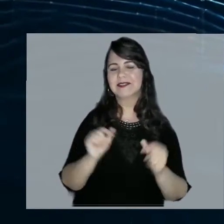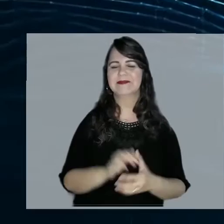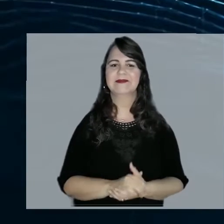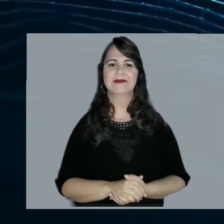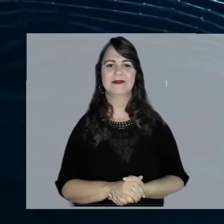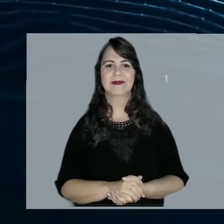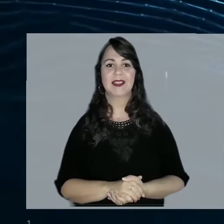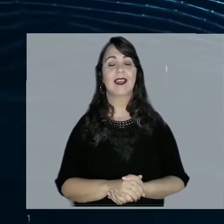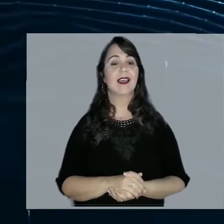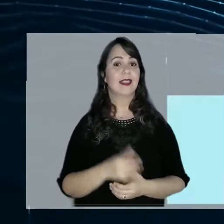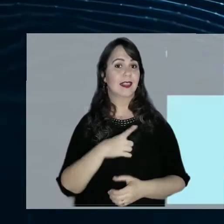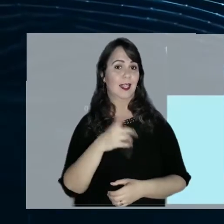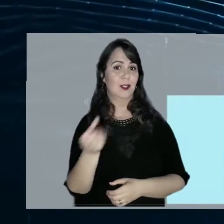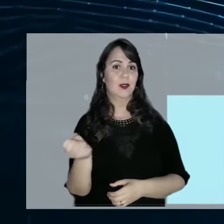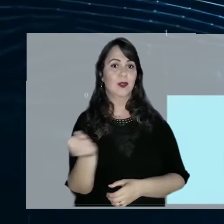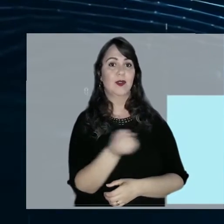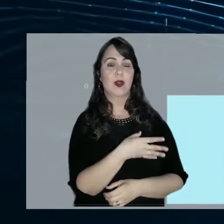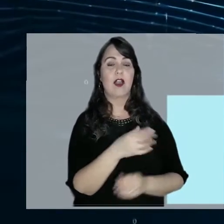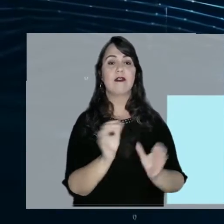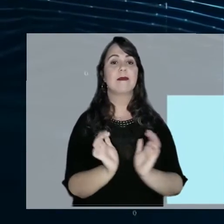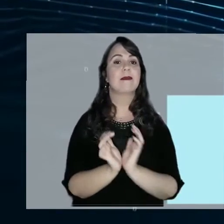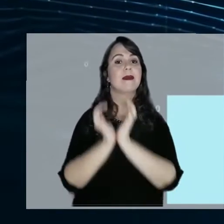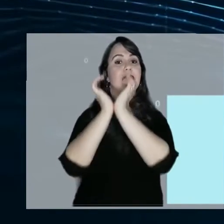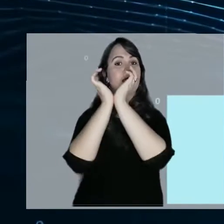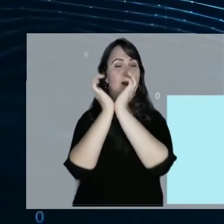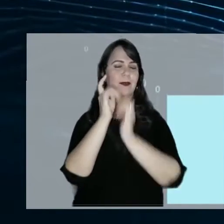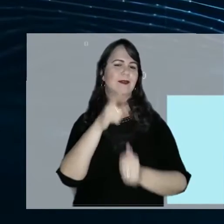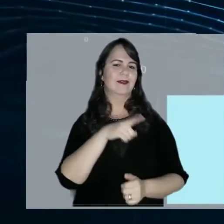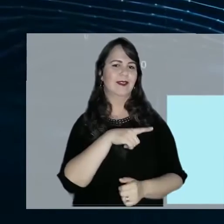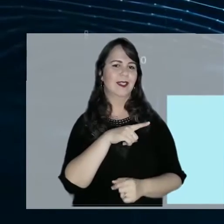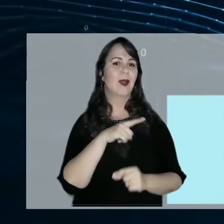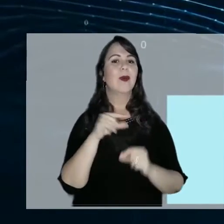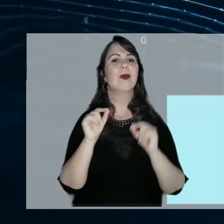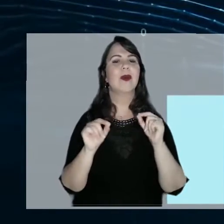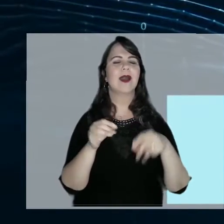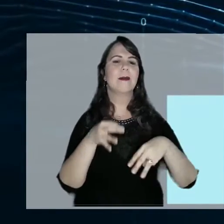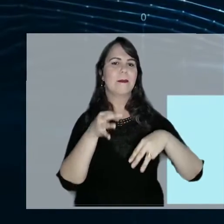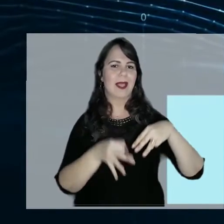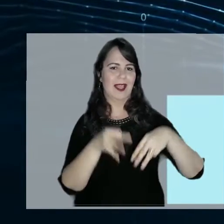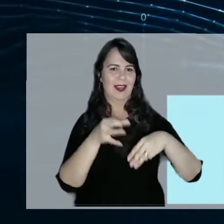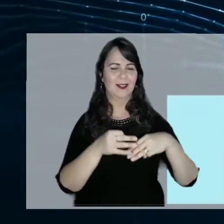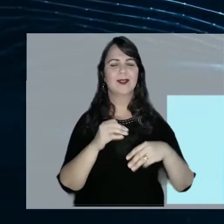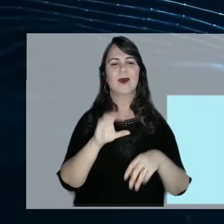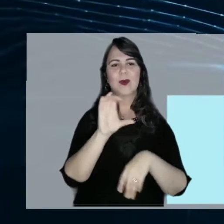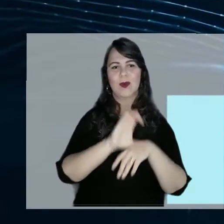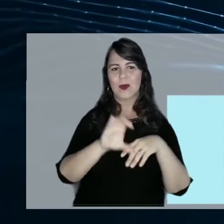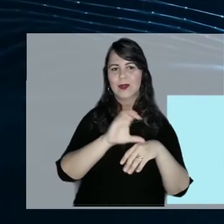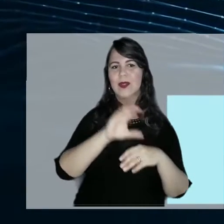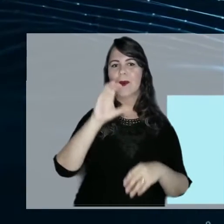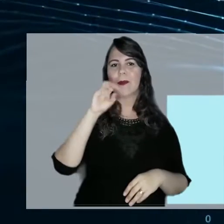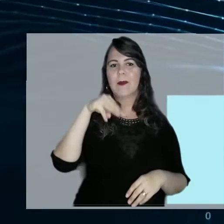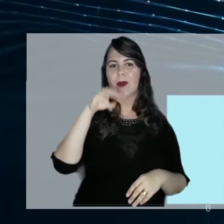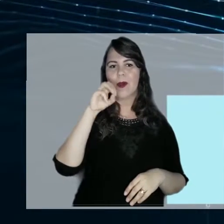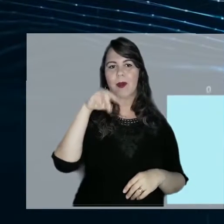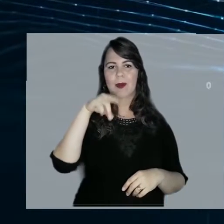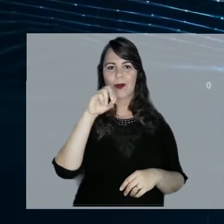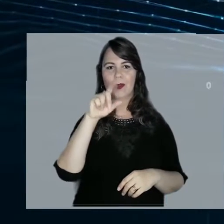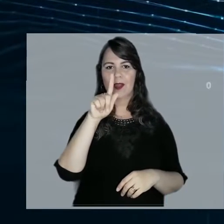conferir. Lançamento do primeiro prêmio Ministro Cerniquiaro, concurso de monografias.